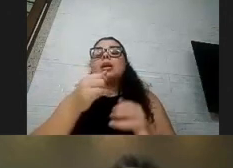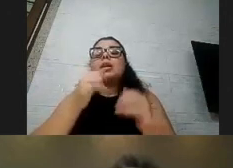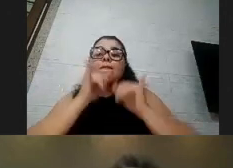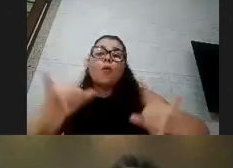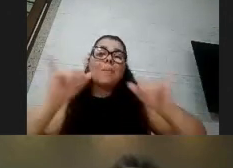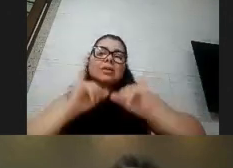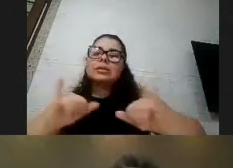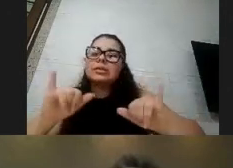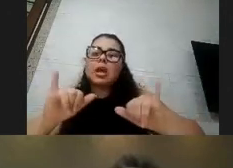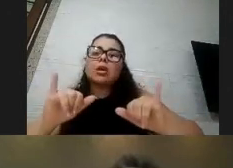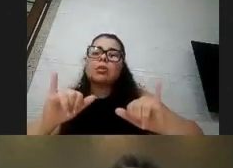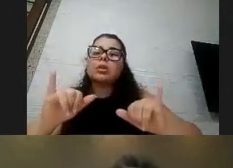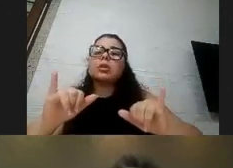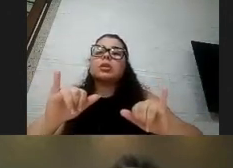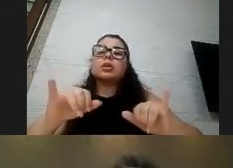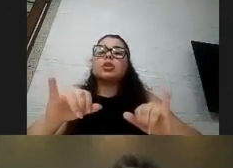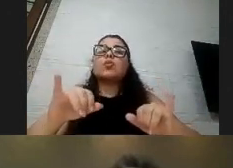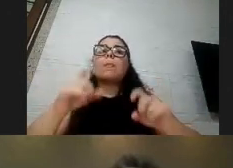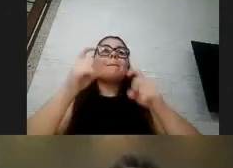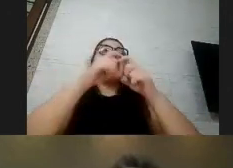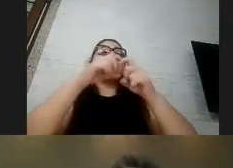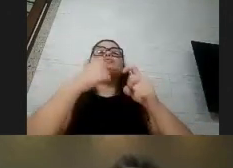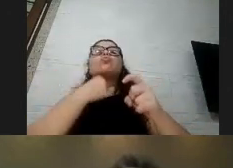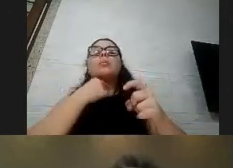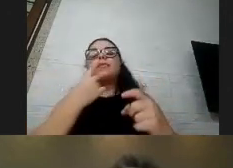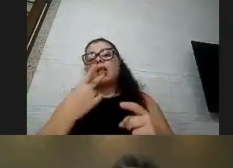ela pode passar então seria isso